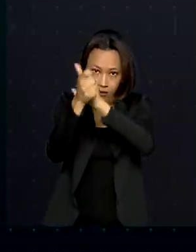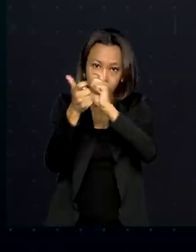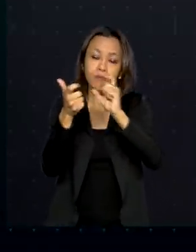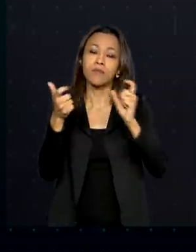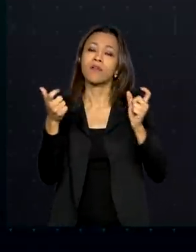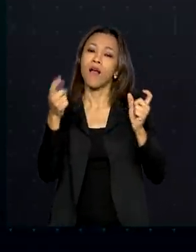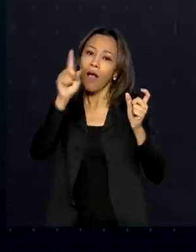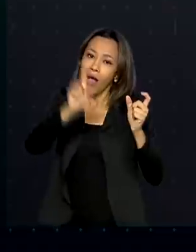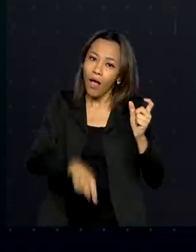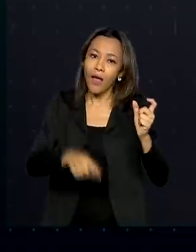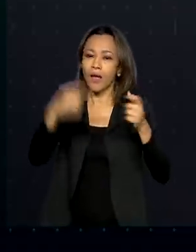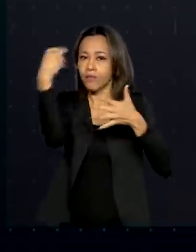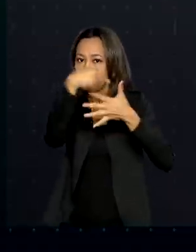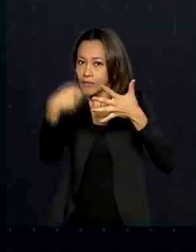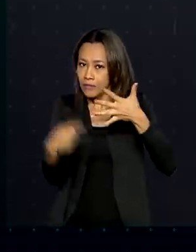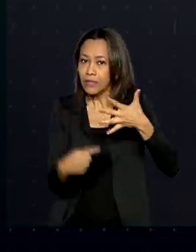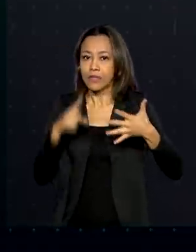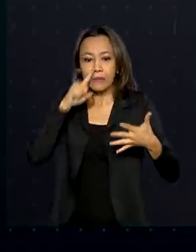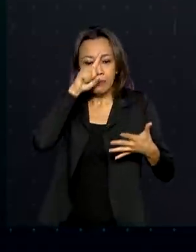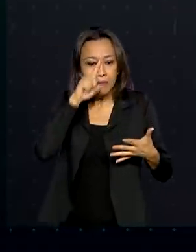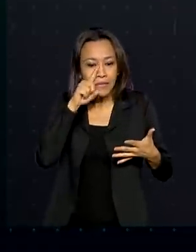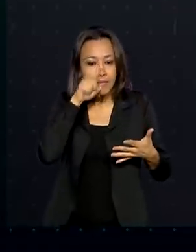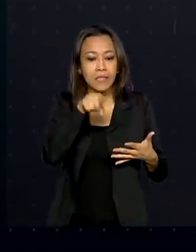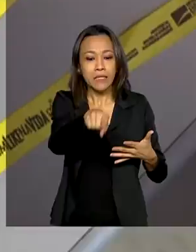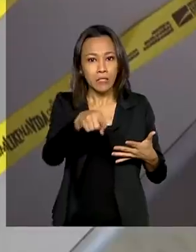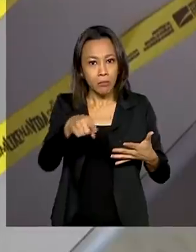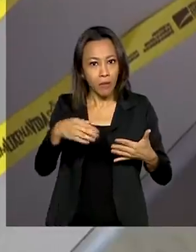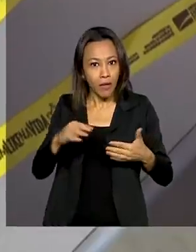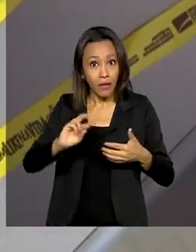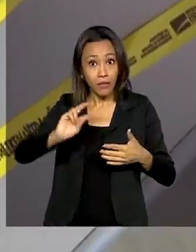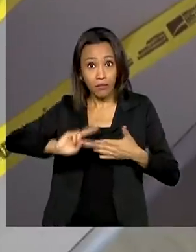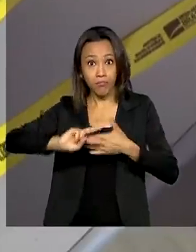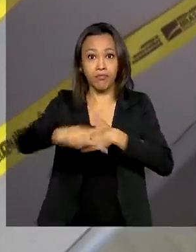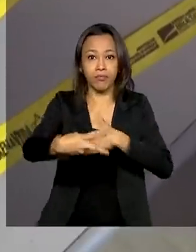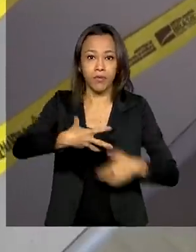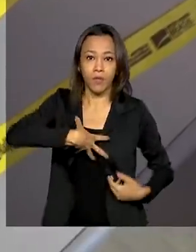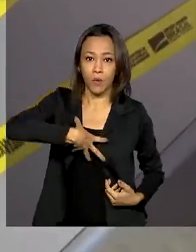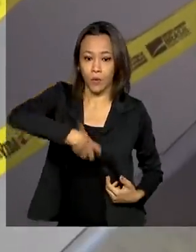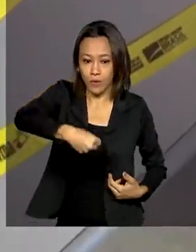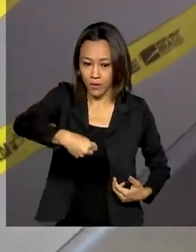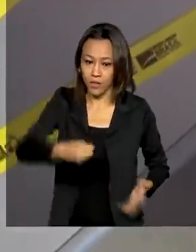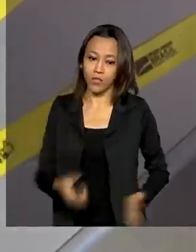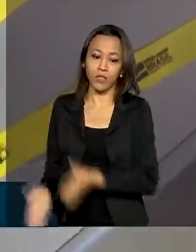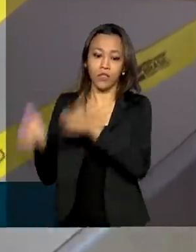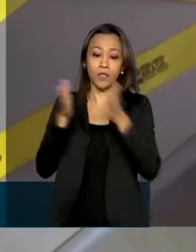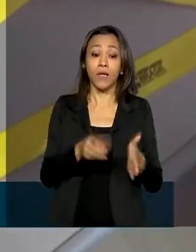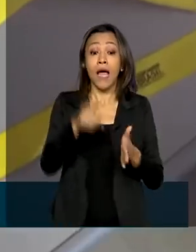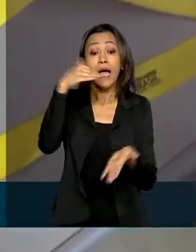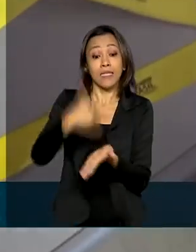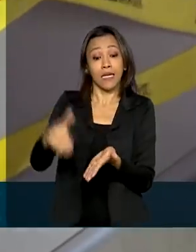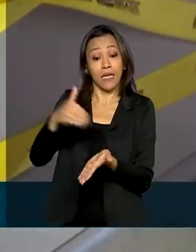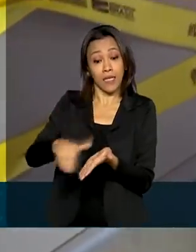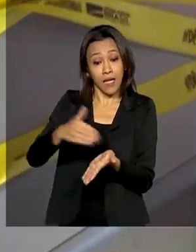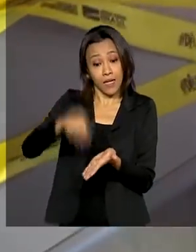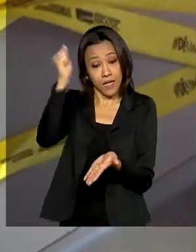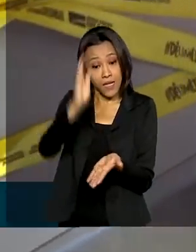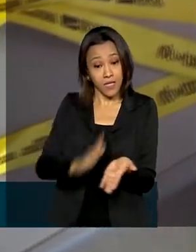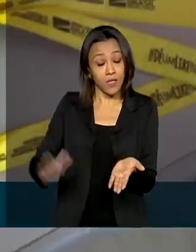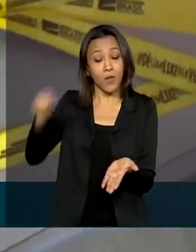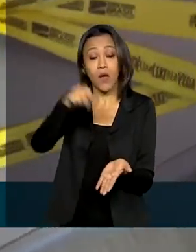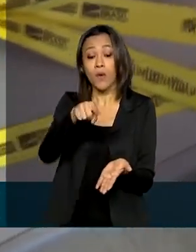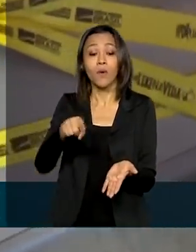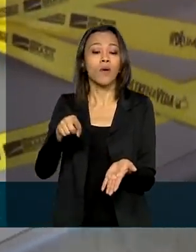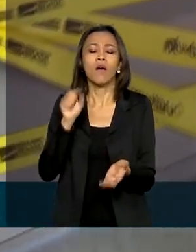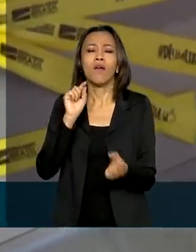são fatores de risco para o suicídio. A Secretaria Nacional da Juventude vai distribuir mais de 100 mil